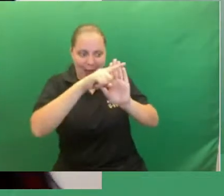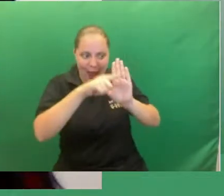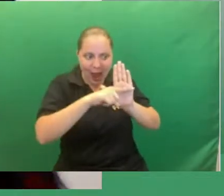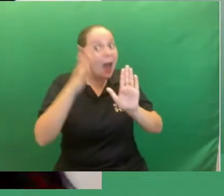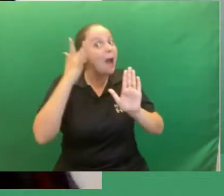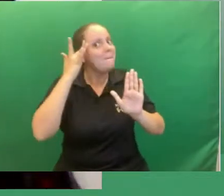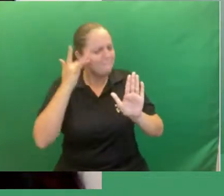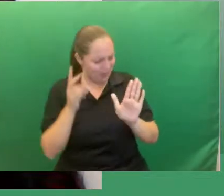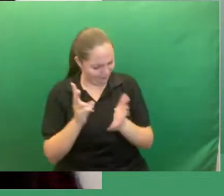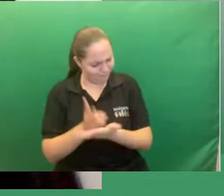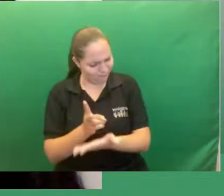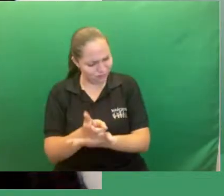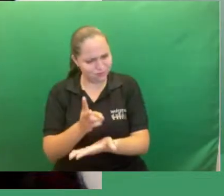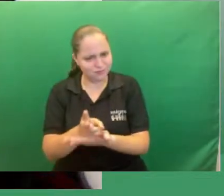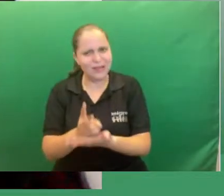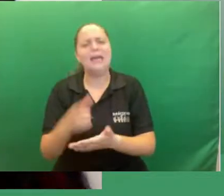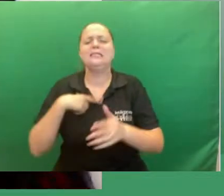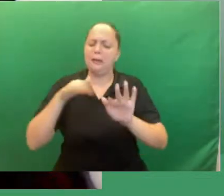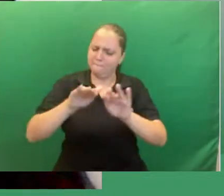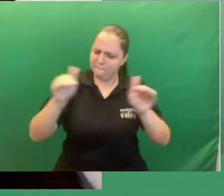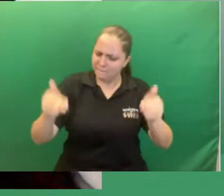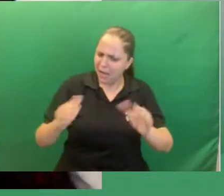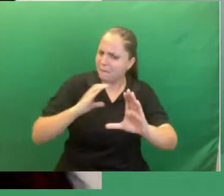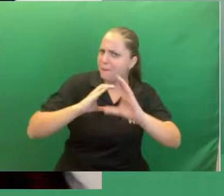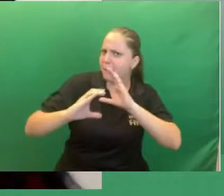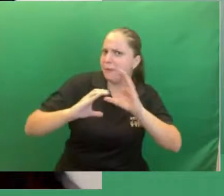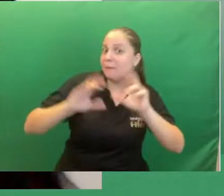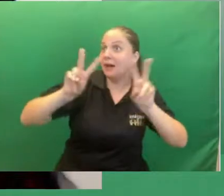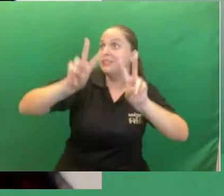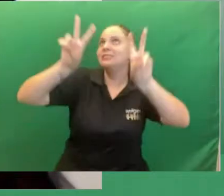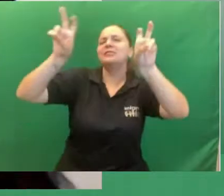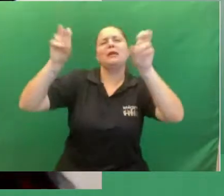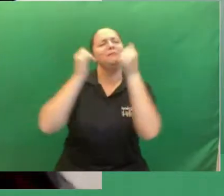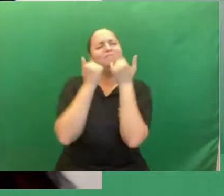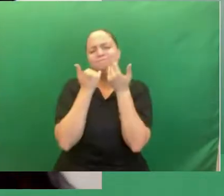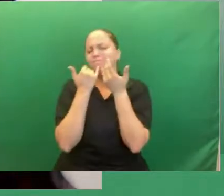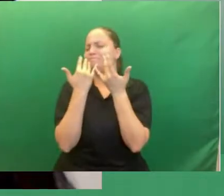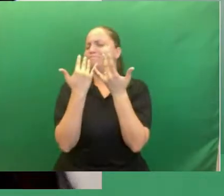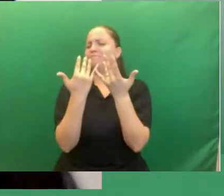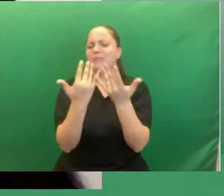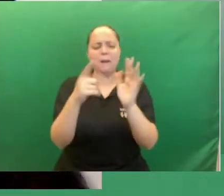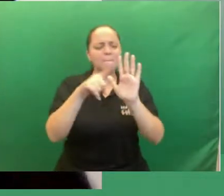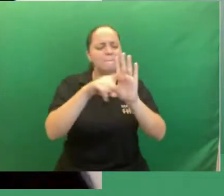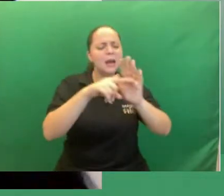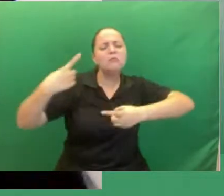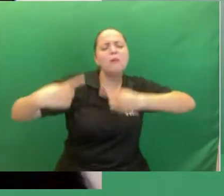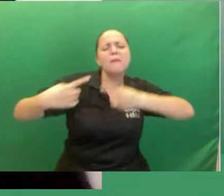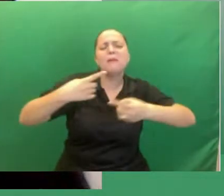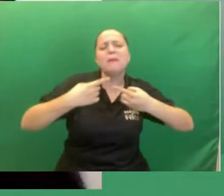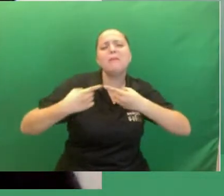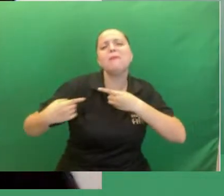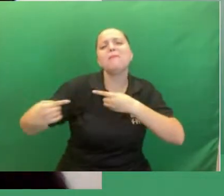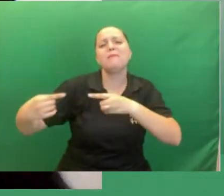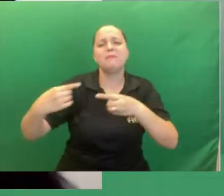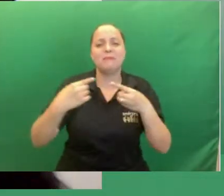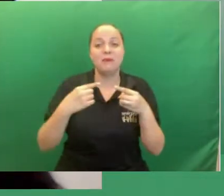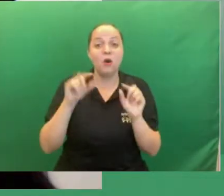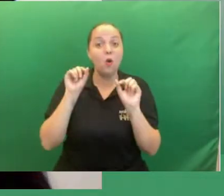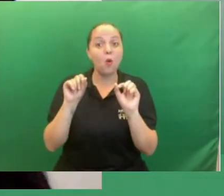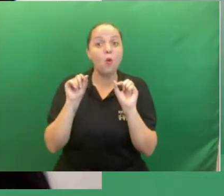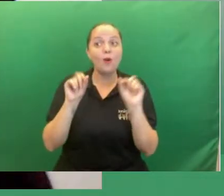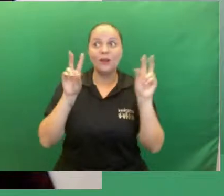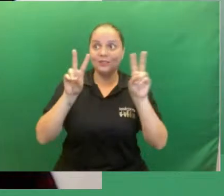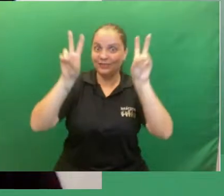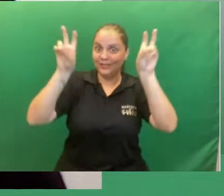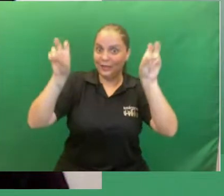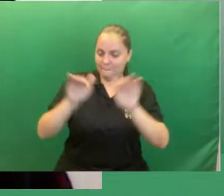tem mais mesa de comunicação com a temática maravilhosa uma discussão muito rica o nosso tema da